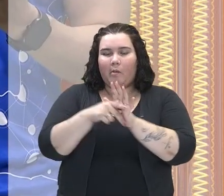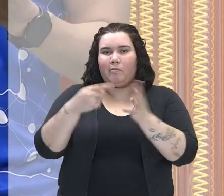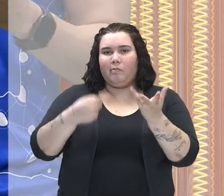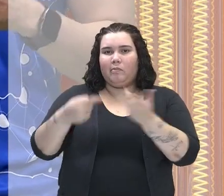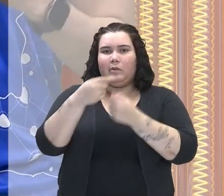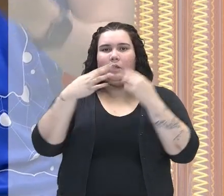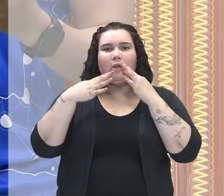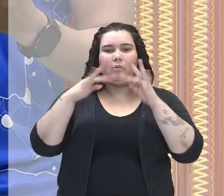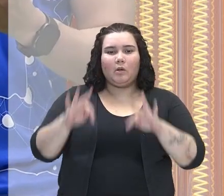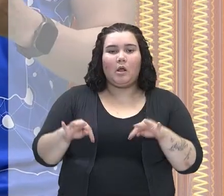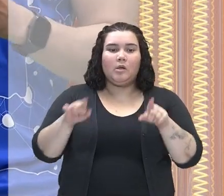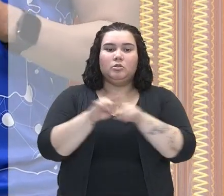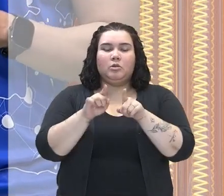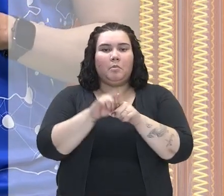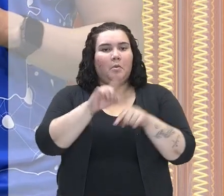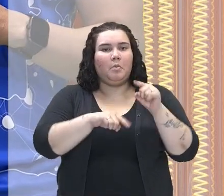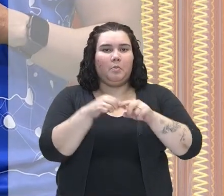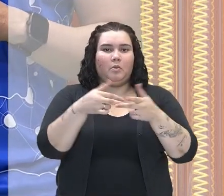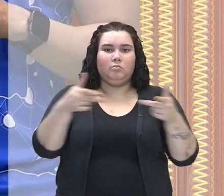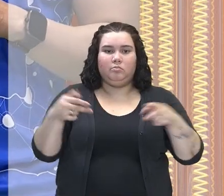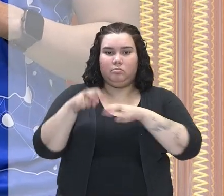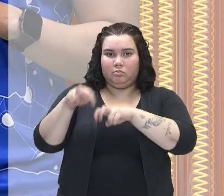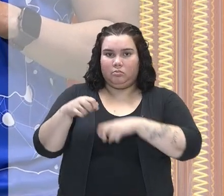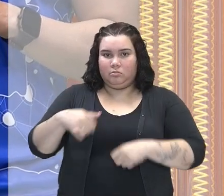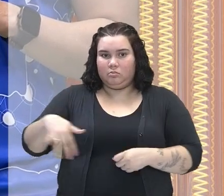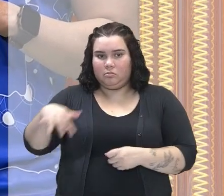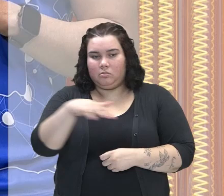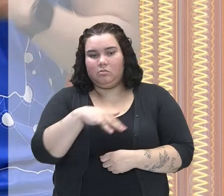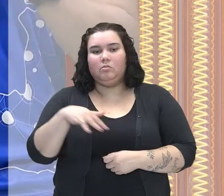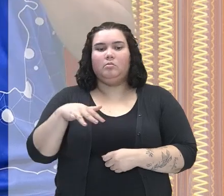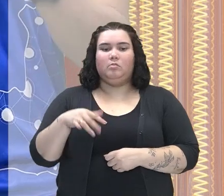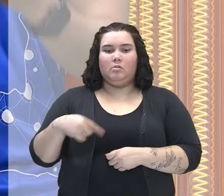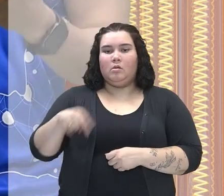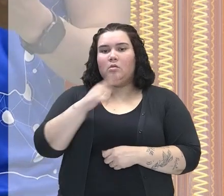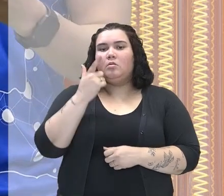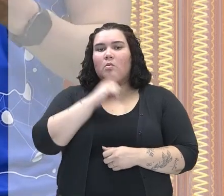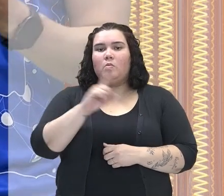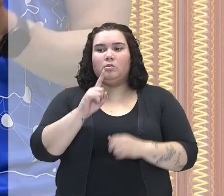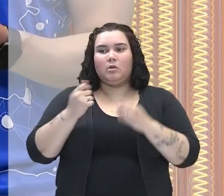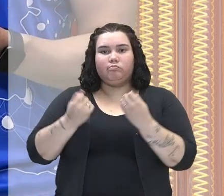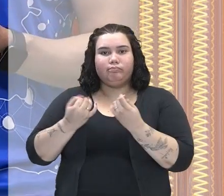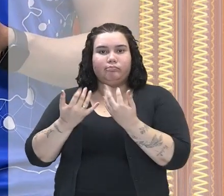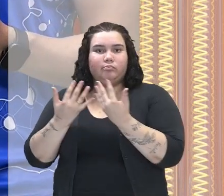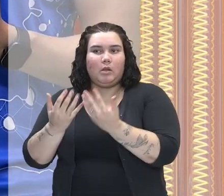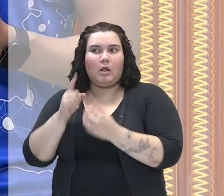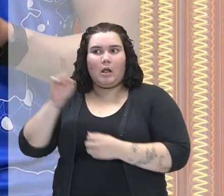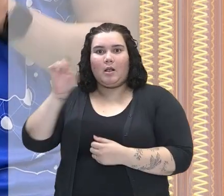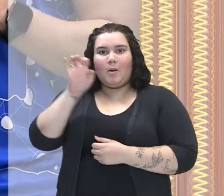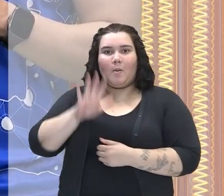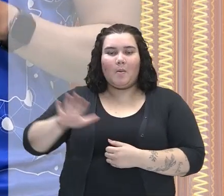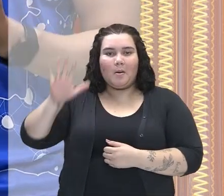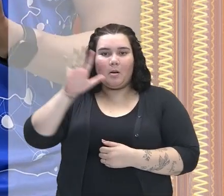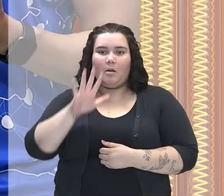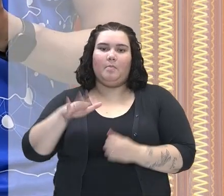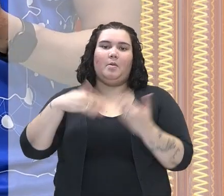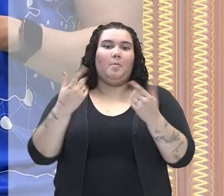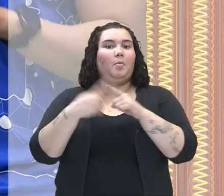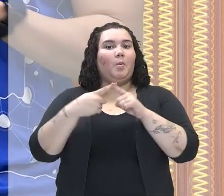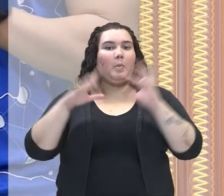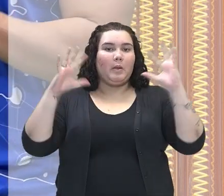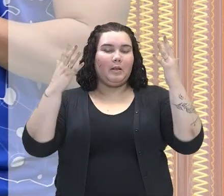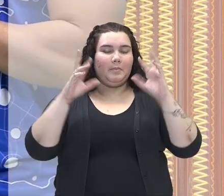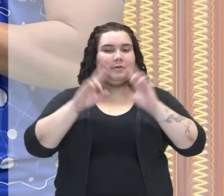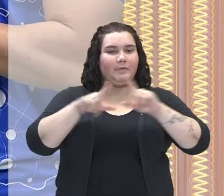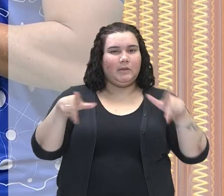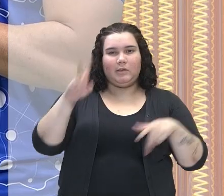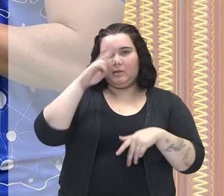produtos agrícolas de uma forma geral que os europeus, eles não conseguiam cultivar no seu território em decorrência do clima. Então,